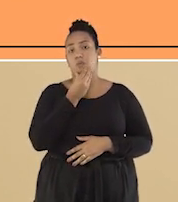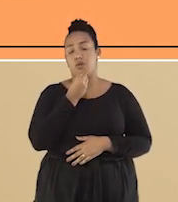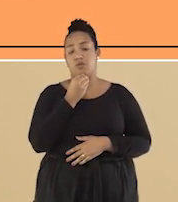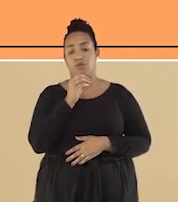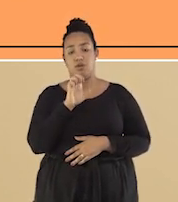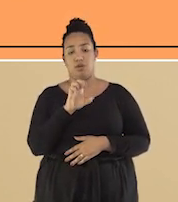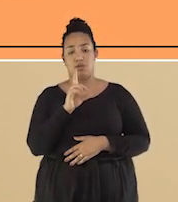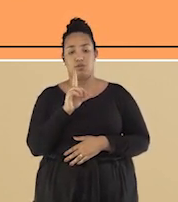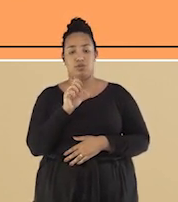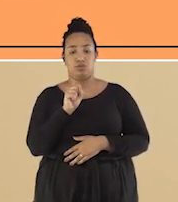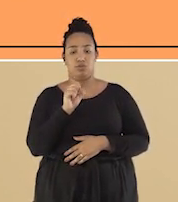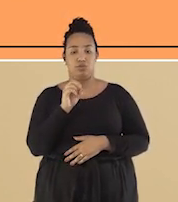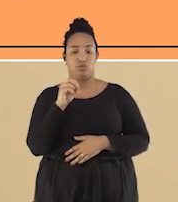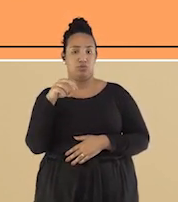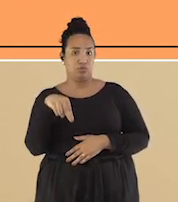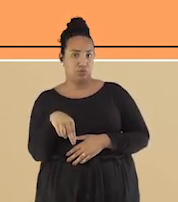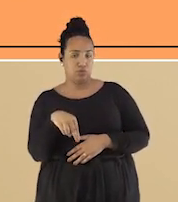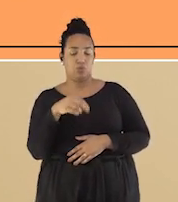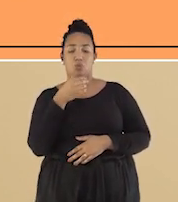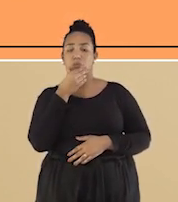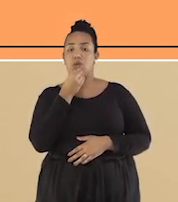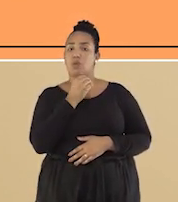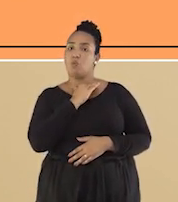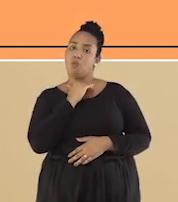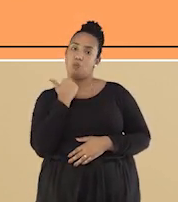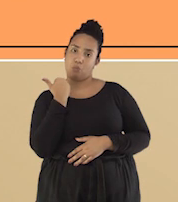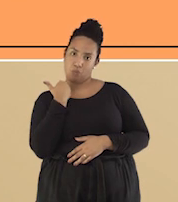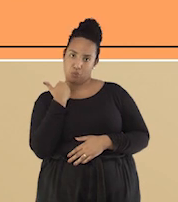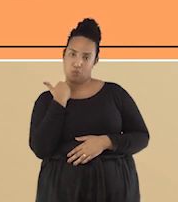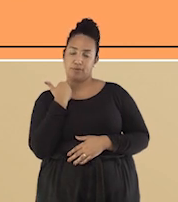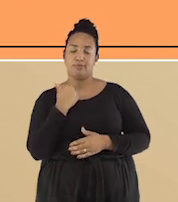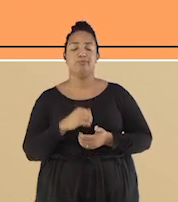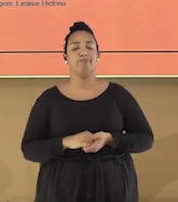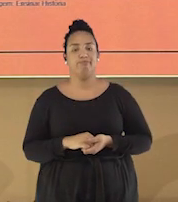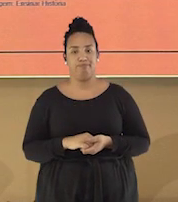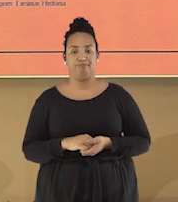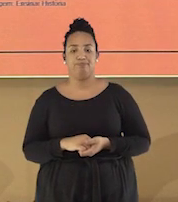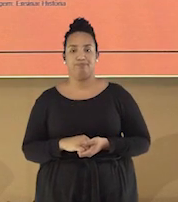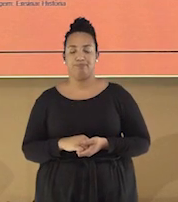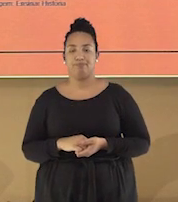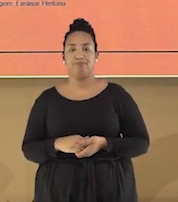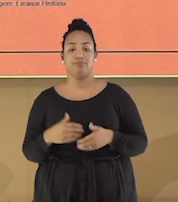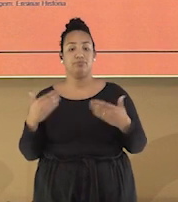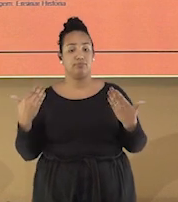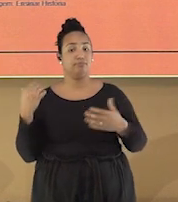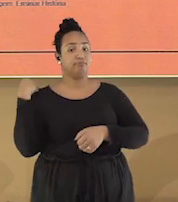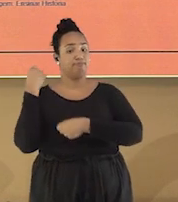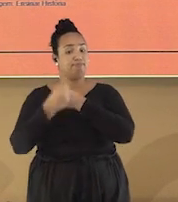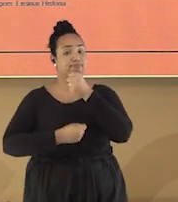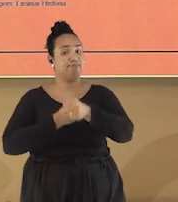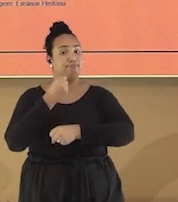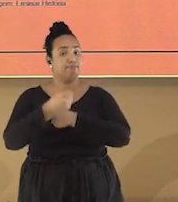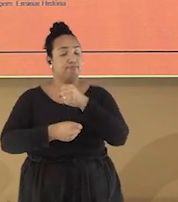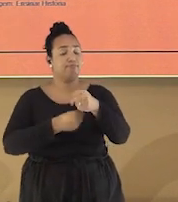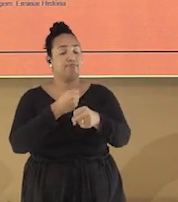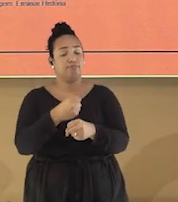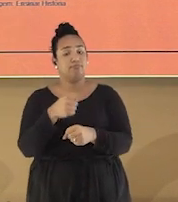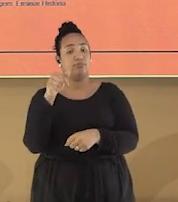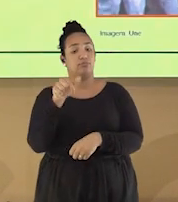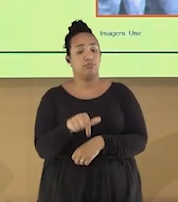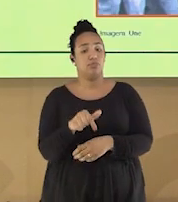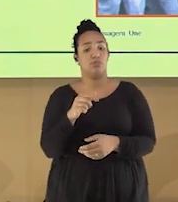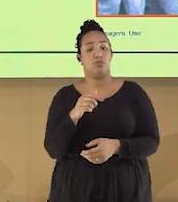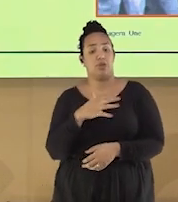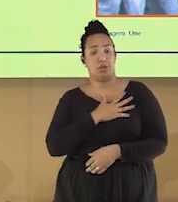morto, uma imagem bem famosa, mas bem triste também. Nos anos seguintes, o regime continuou a perseguir